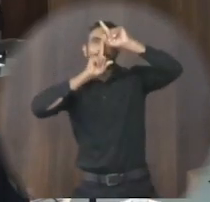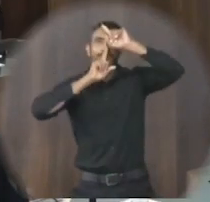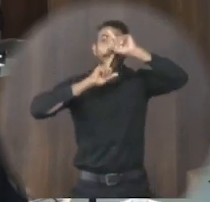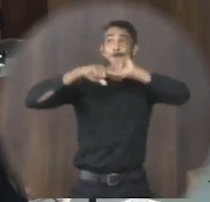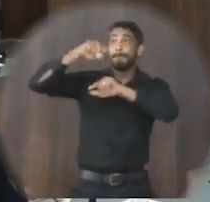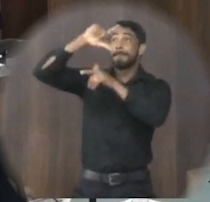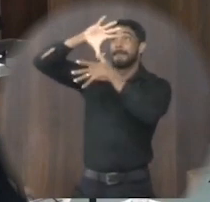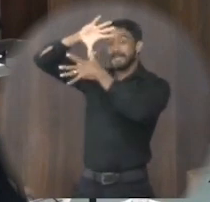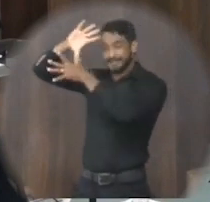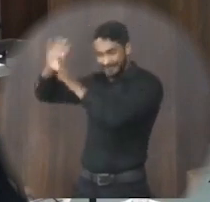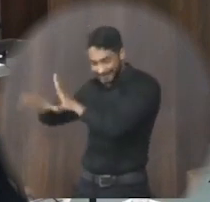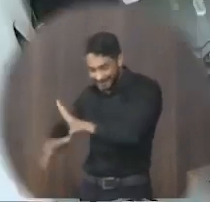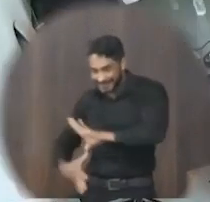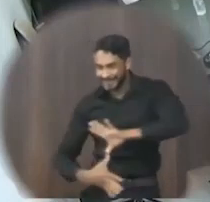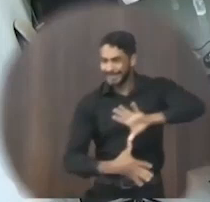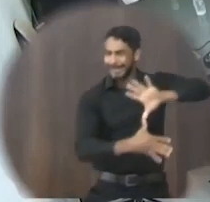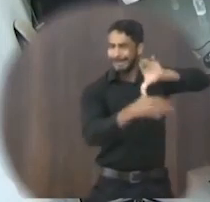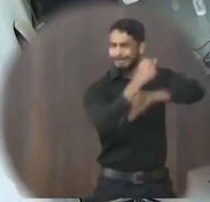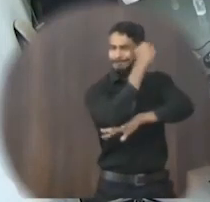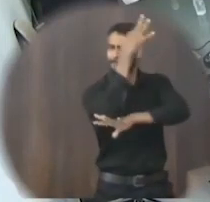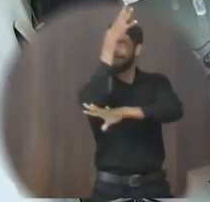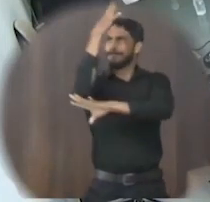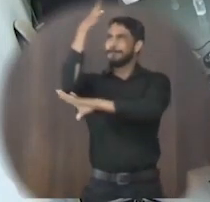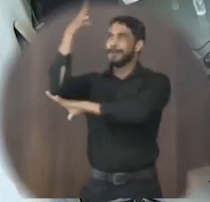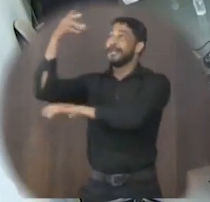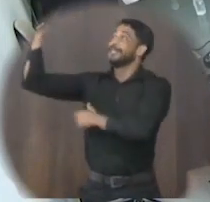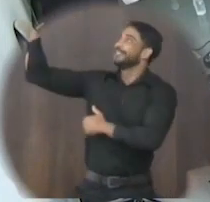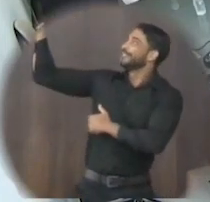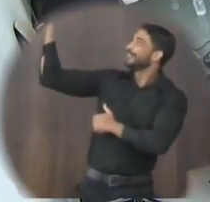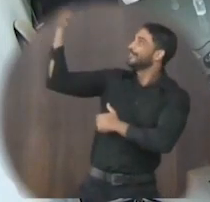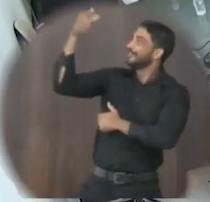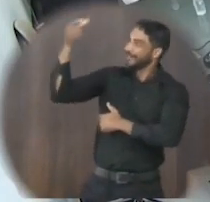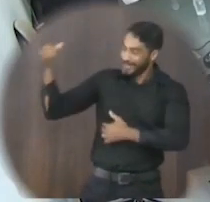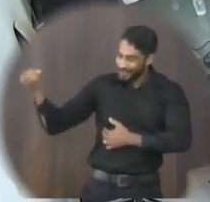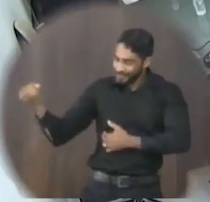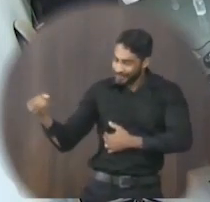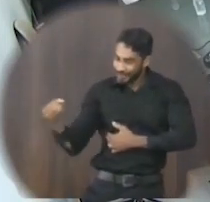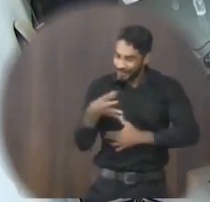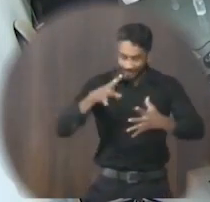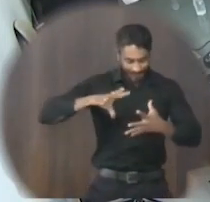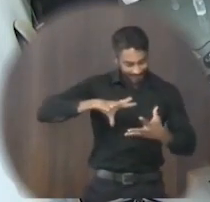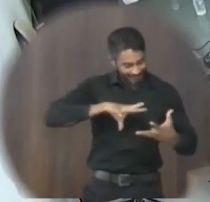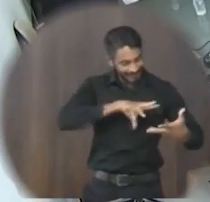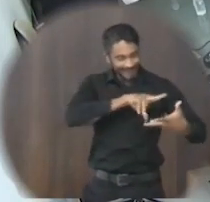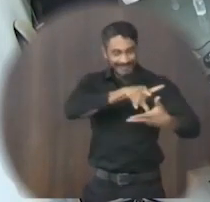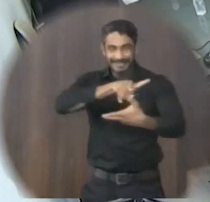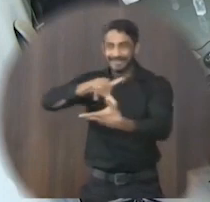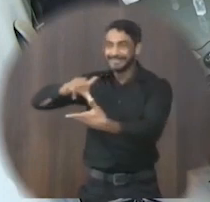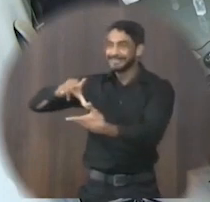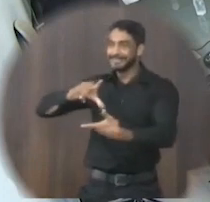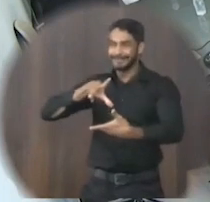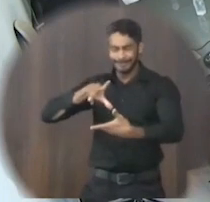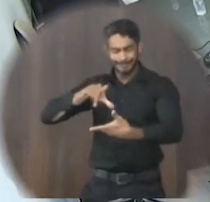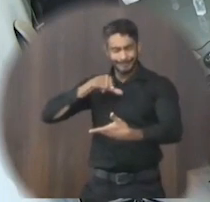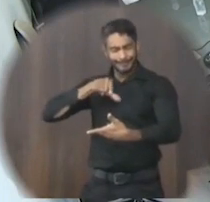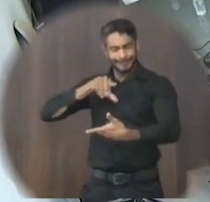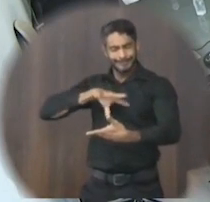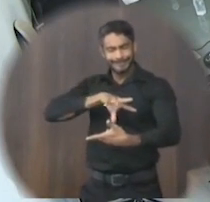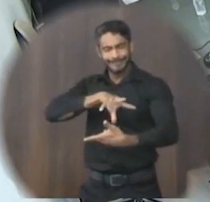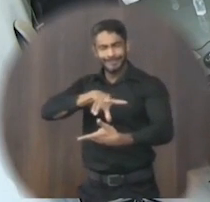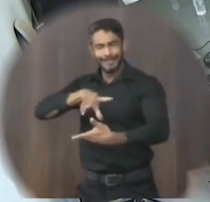Folguras, oh Brasil, florão da América Iluminado ao som do novo mundo